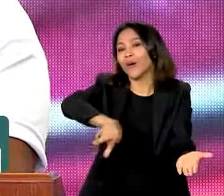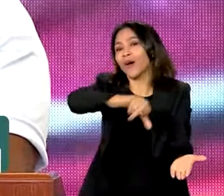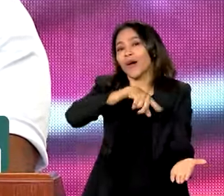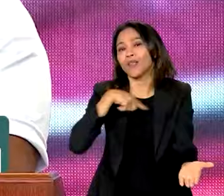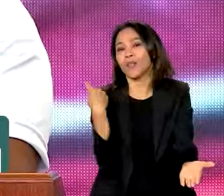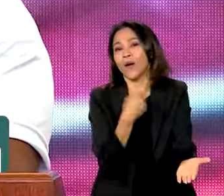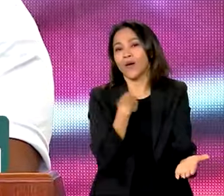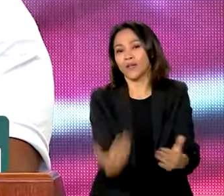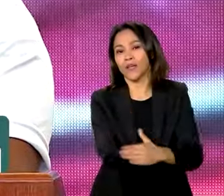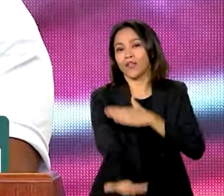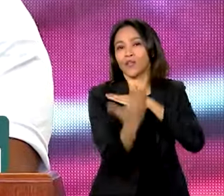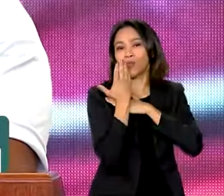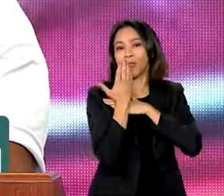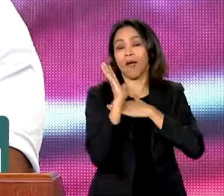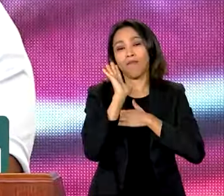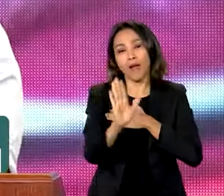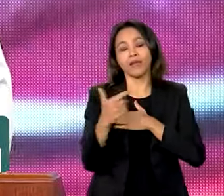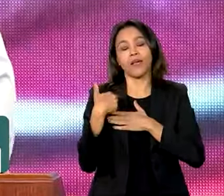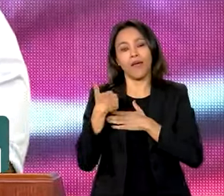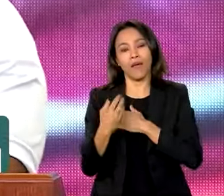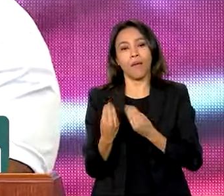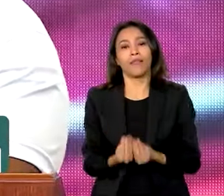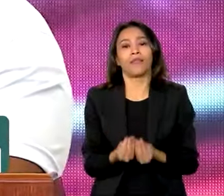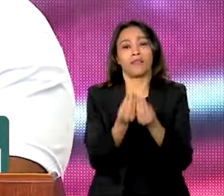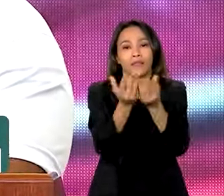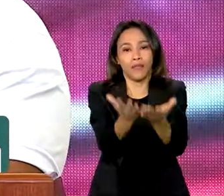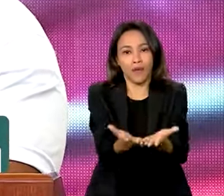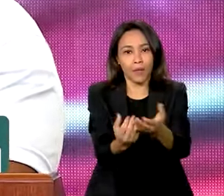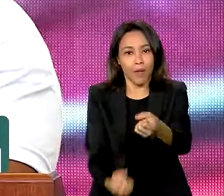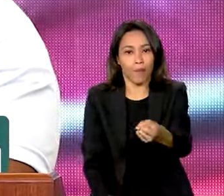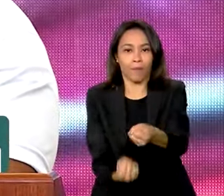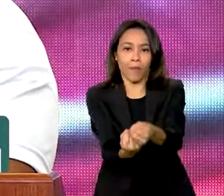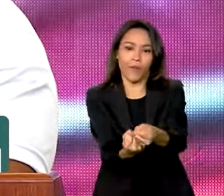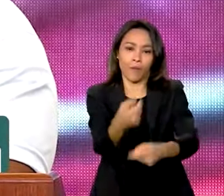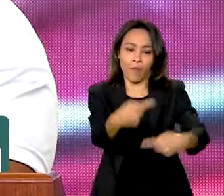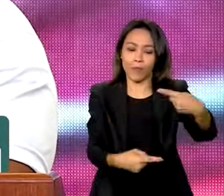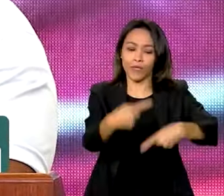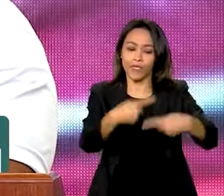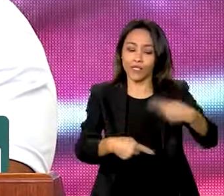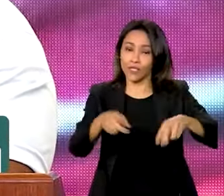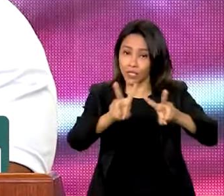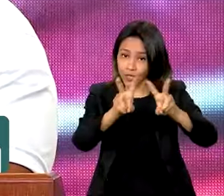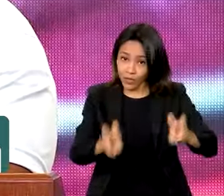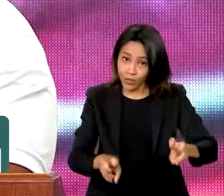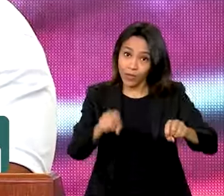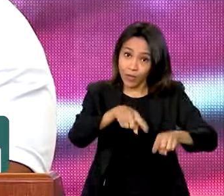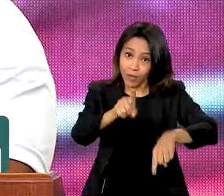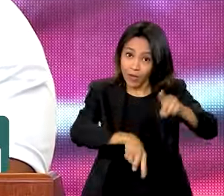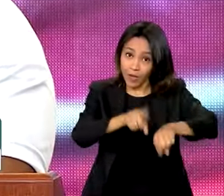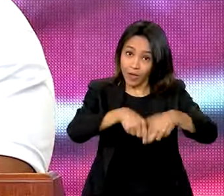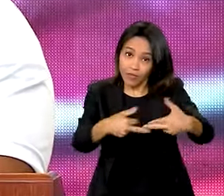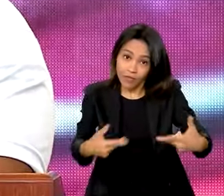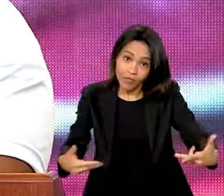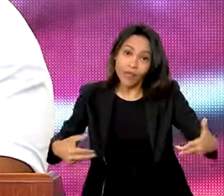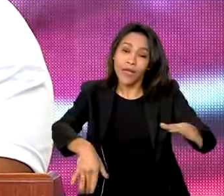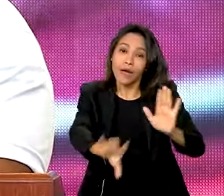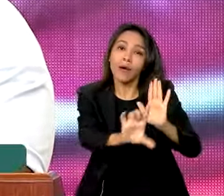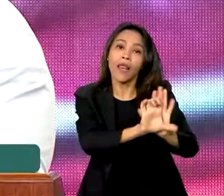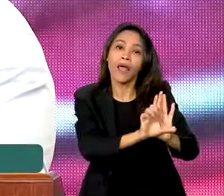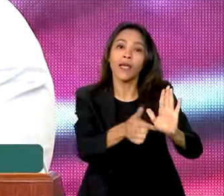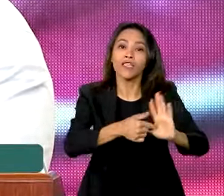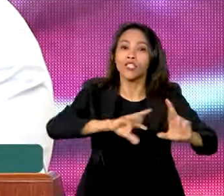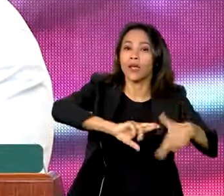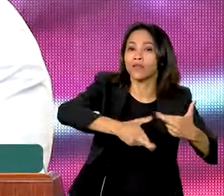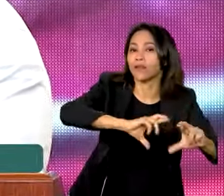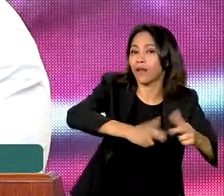país, mas é a entrega para fortalecer a nossa política nacional de resíduos sólidos, a 12.305. Todos esses